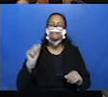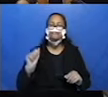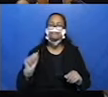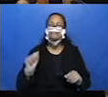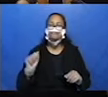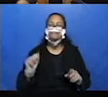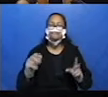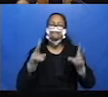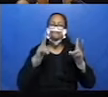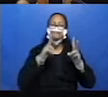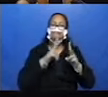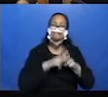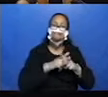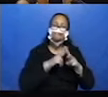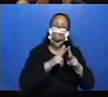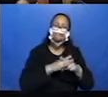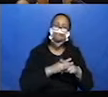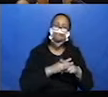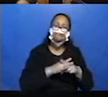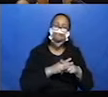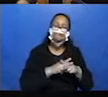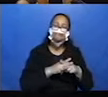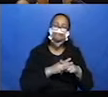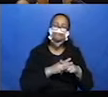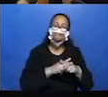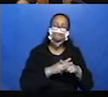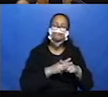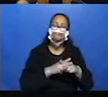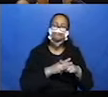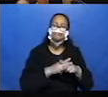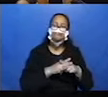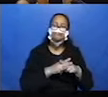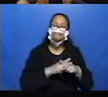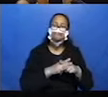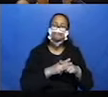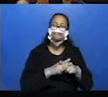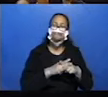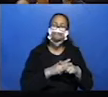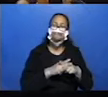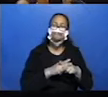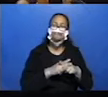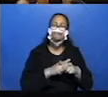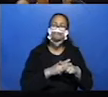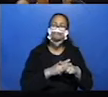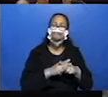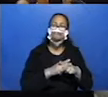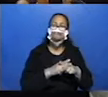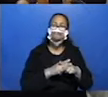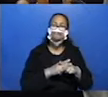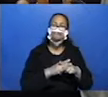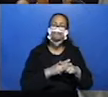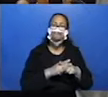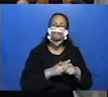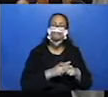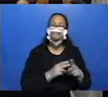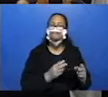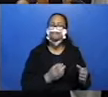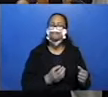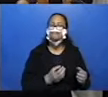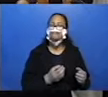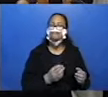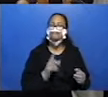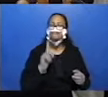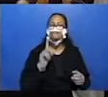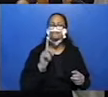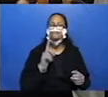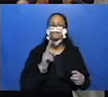briga, briguinha. Vou parar aqui só para chamar a atenção de vocês, ó. Não era go aqui,